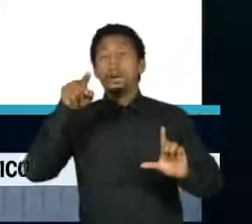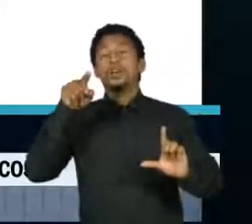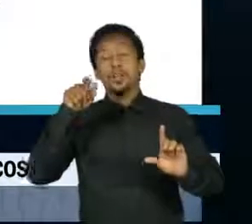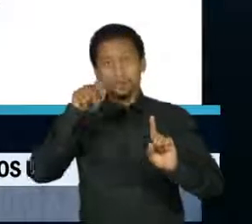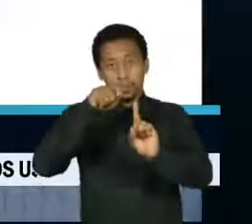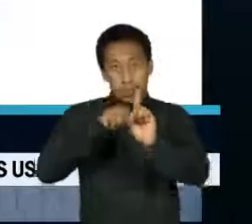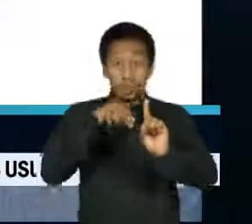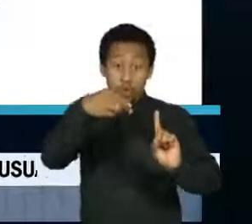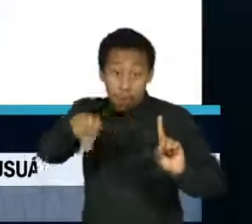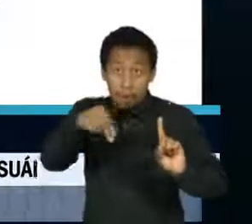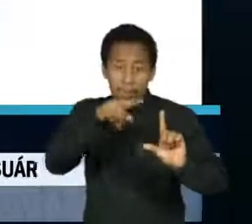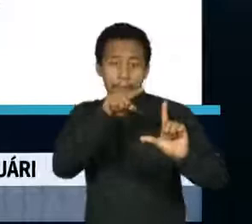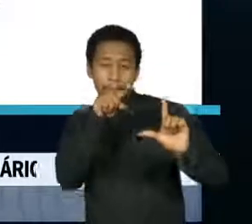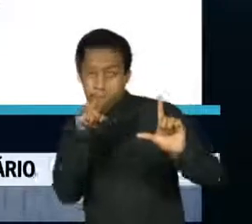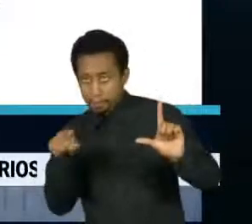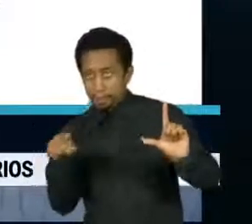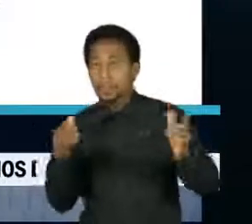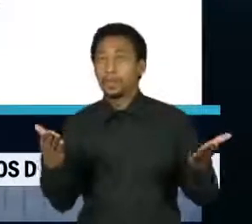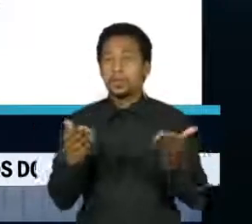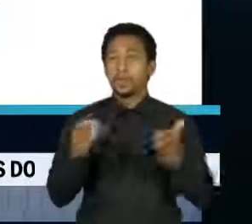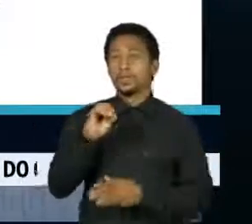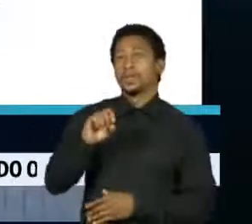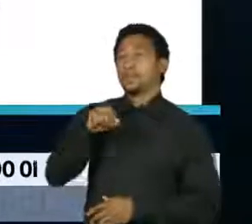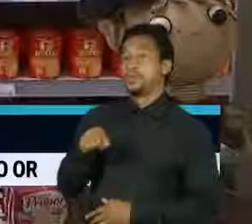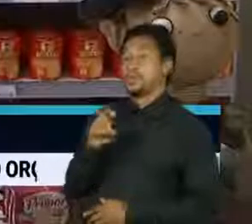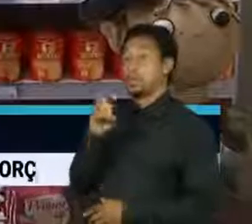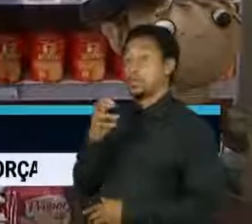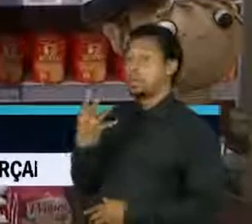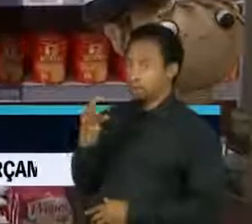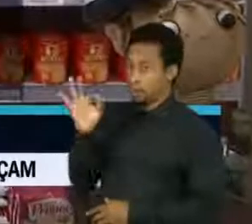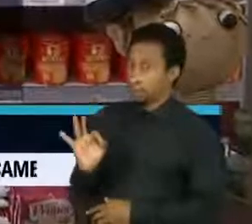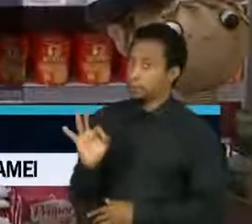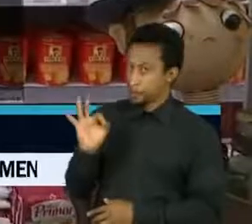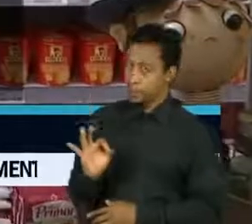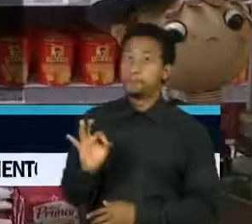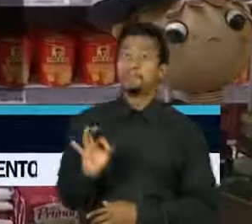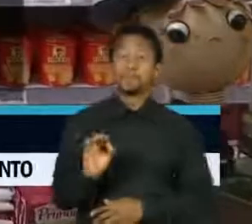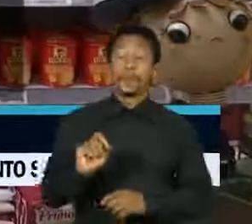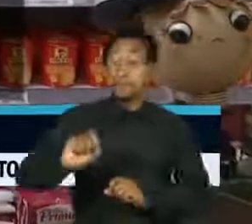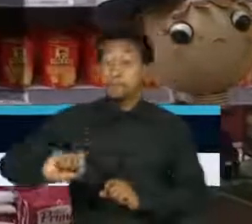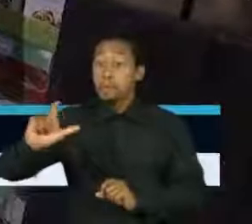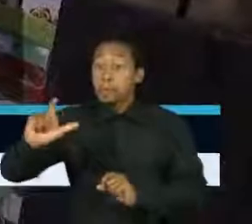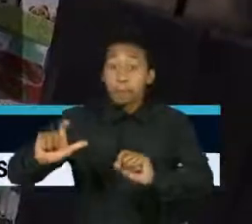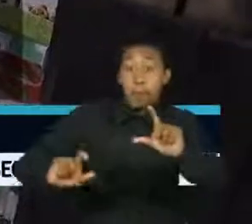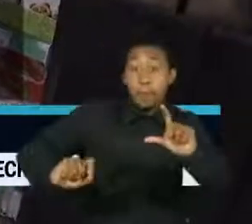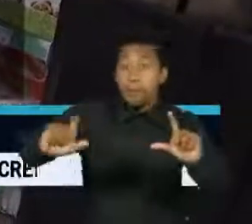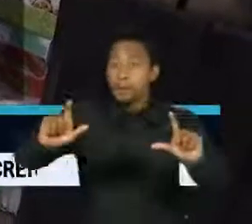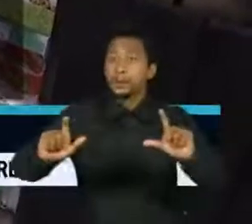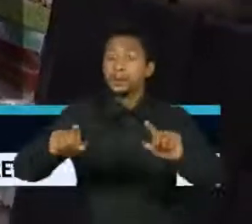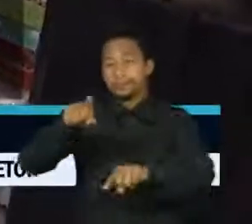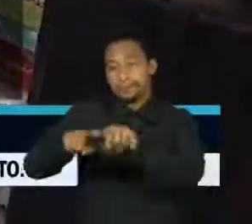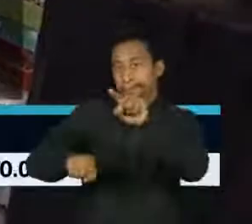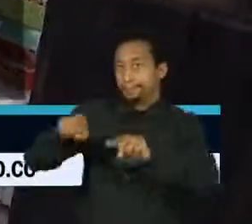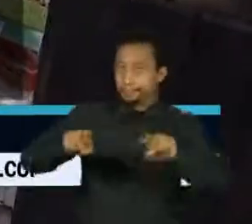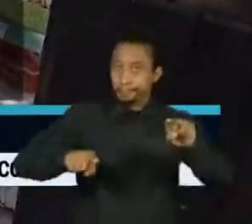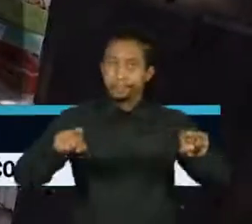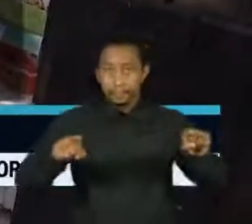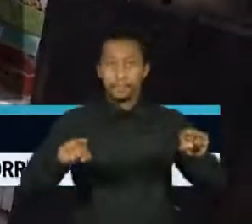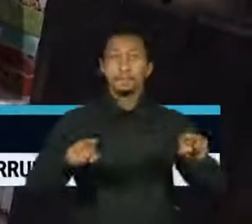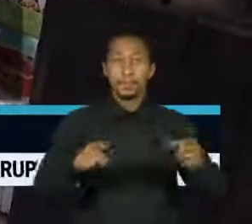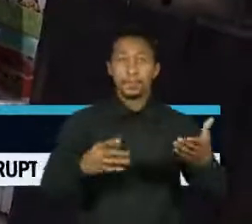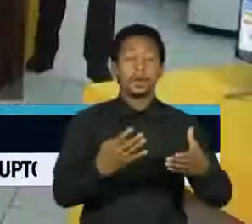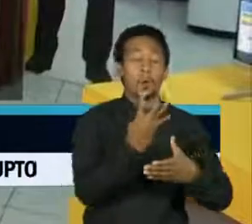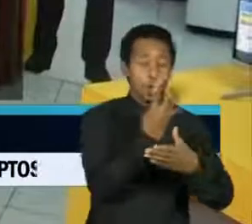novembro e agora ficou em 0,54%. Os aumentos estão disseminados. Praticamente três em cada